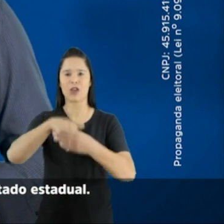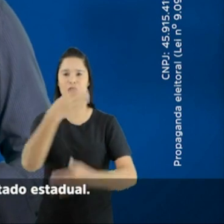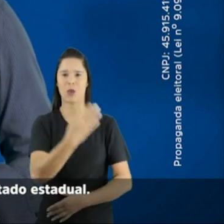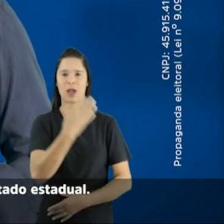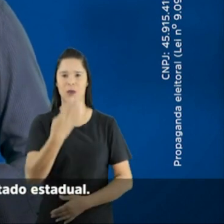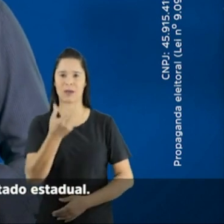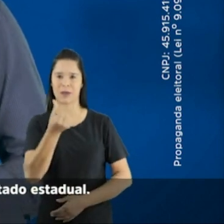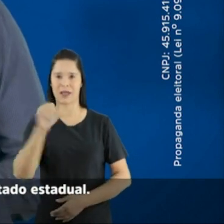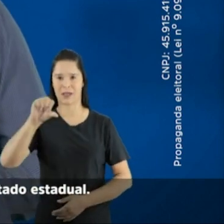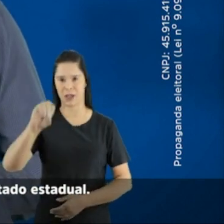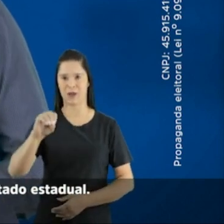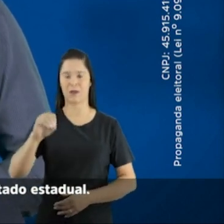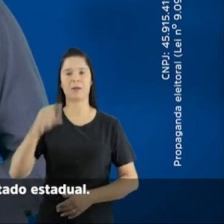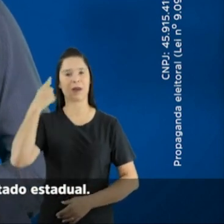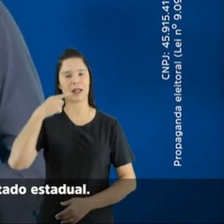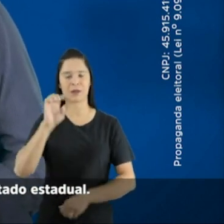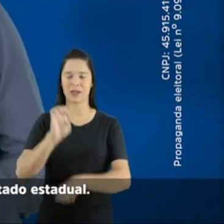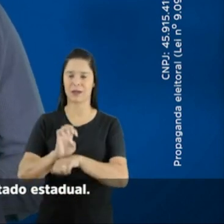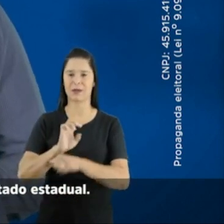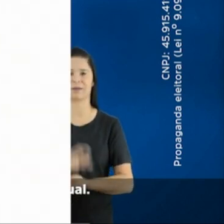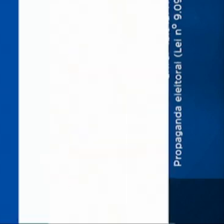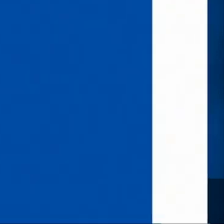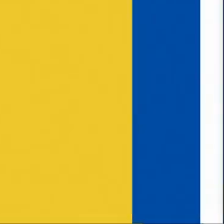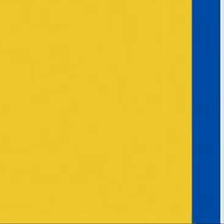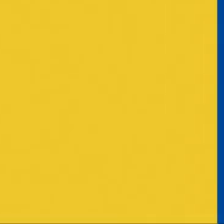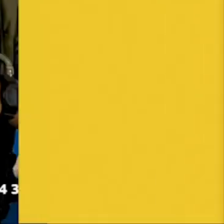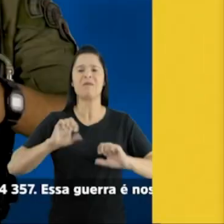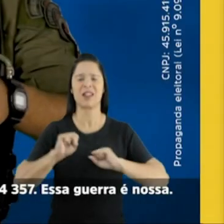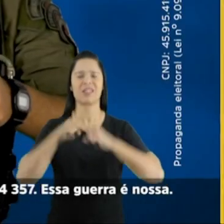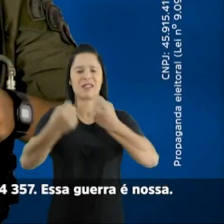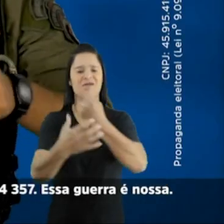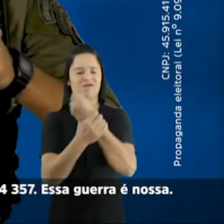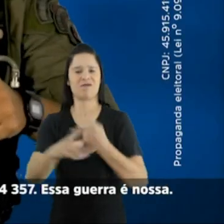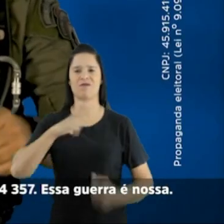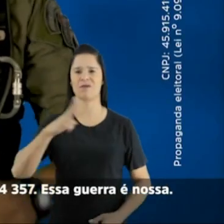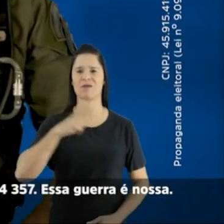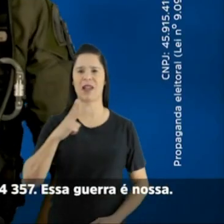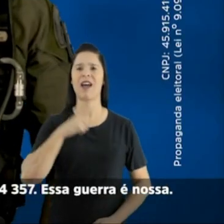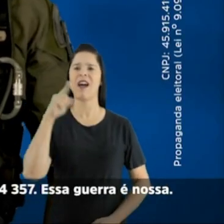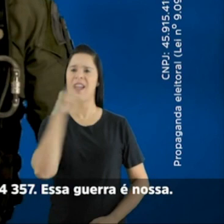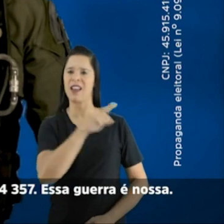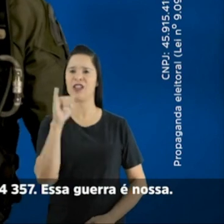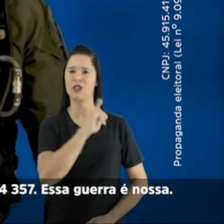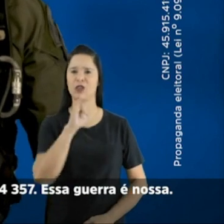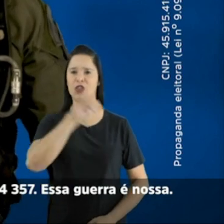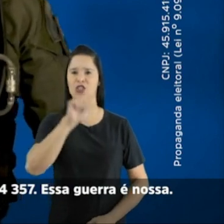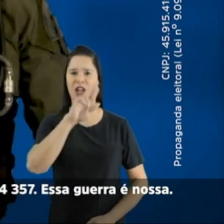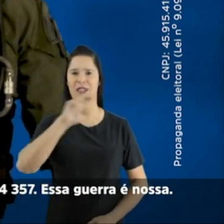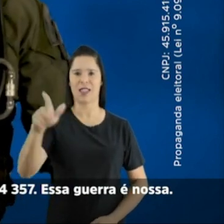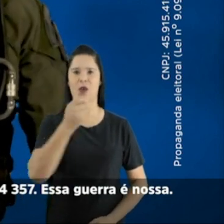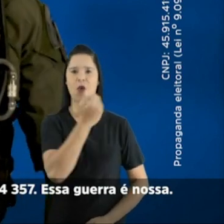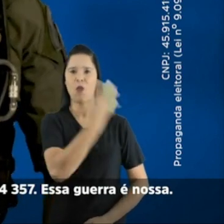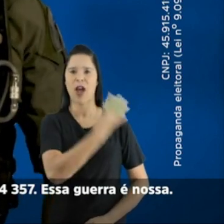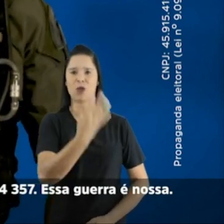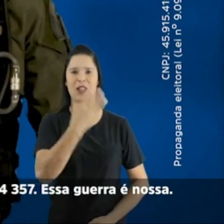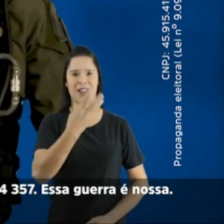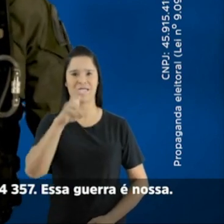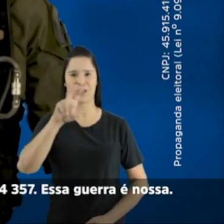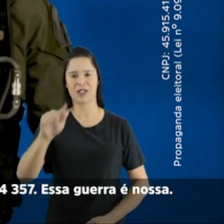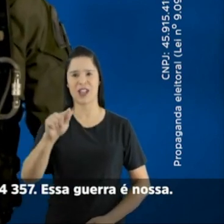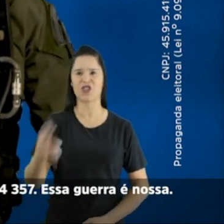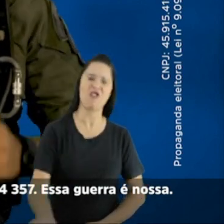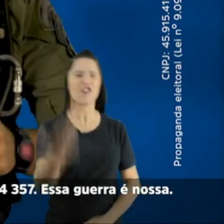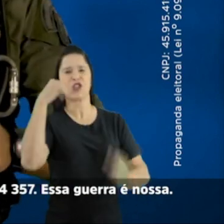44690 para deputado estadual. Vote para vencer. Não adie seu sonho. Para estadual, instrutor Jardel.